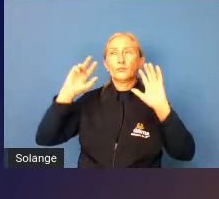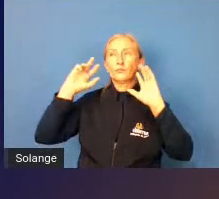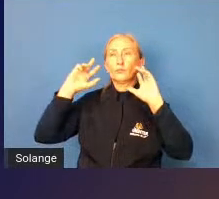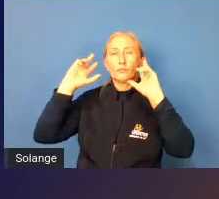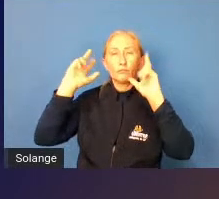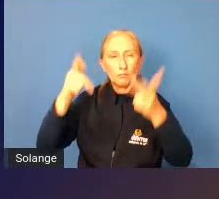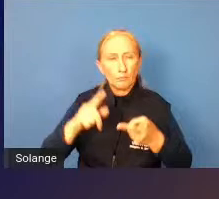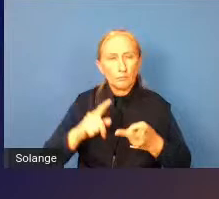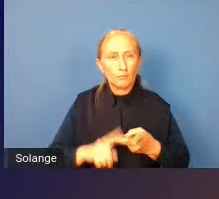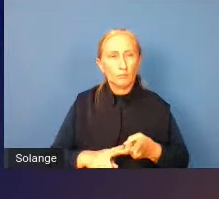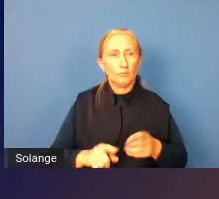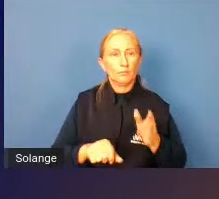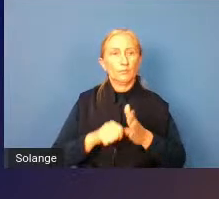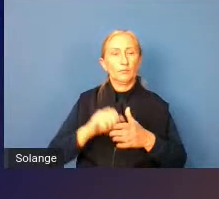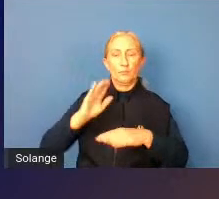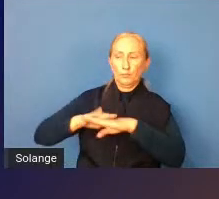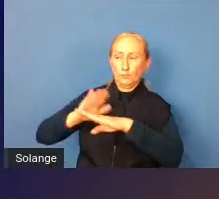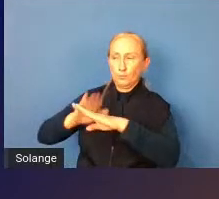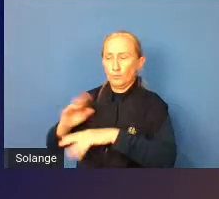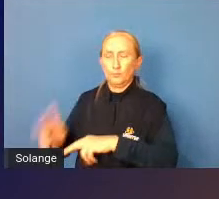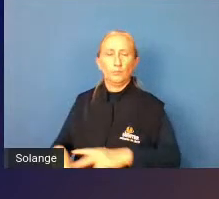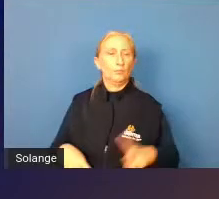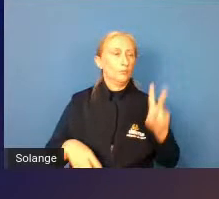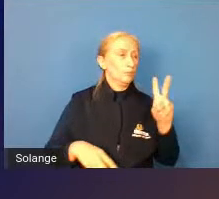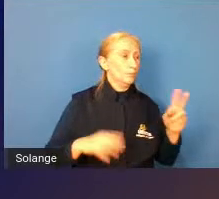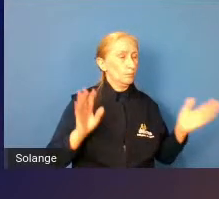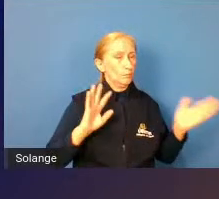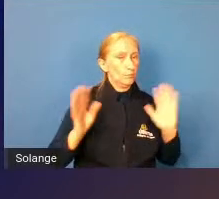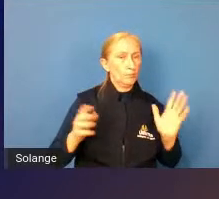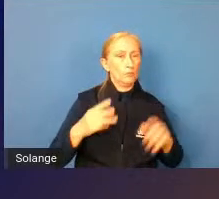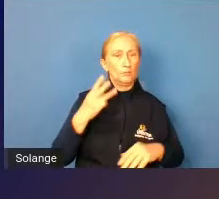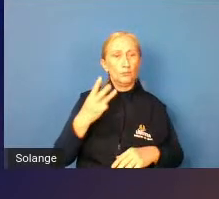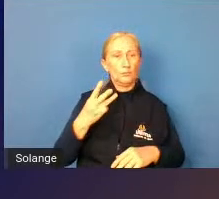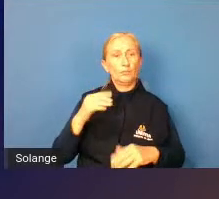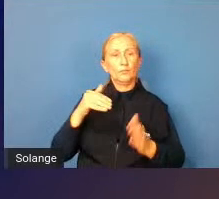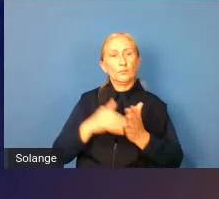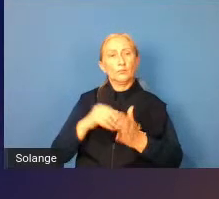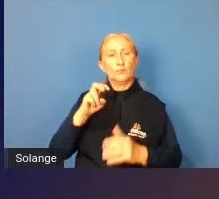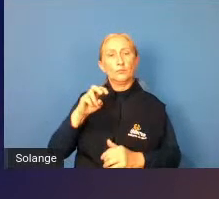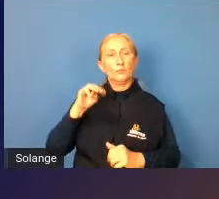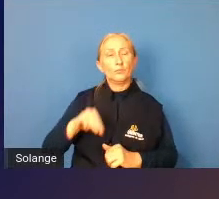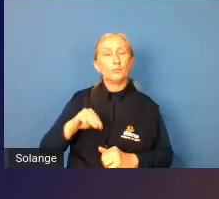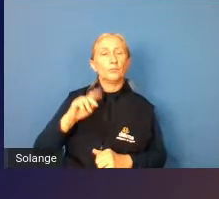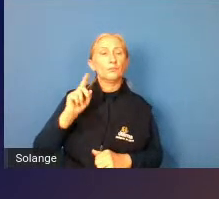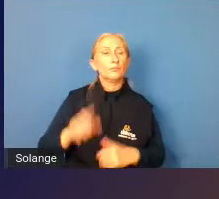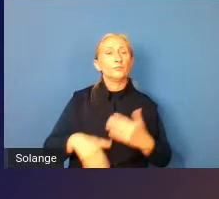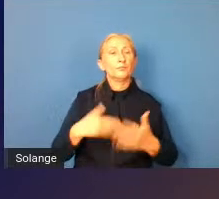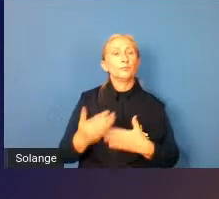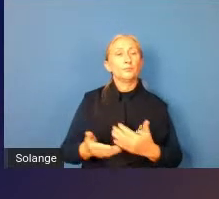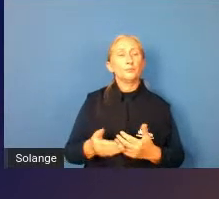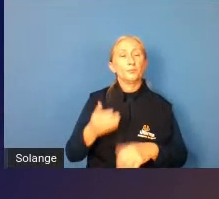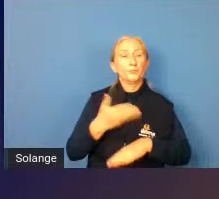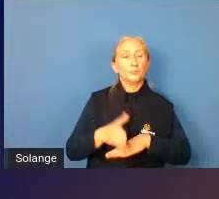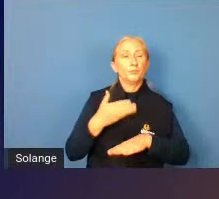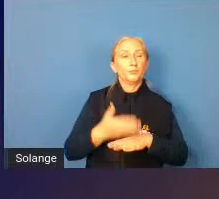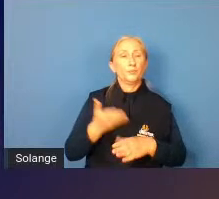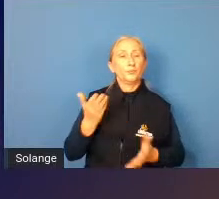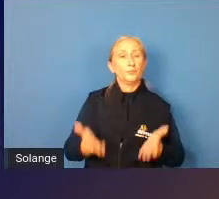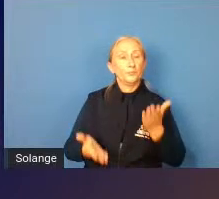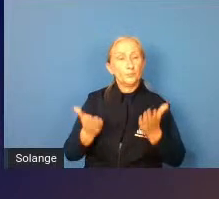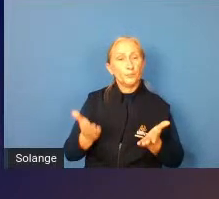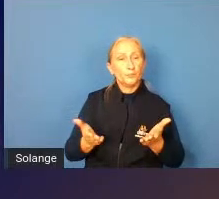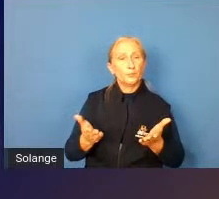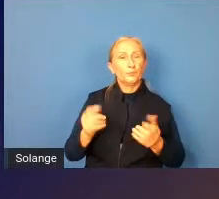primeiro com uma mão depois com as duas mãos numa distância de 3 a 5 metros exercício de equilíbrio